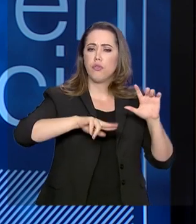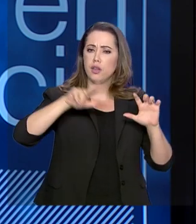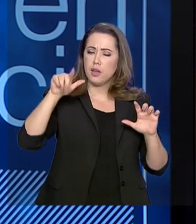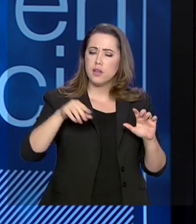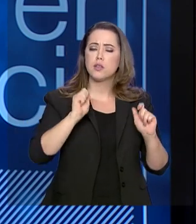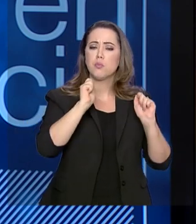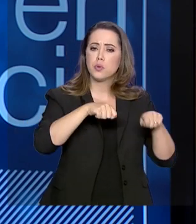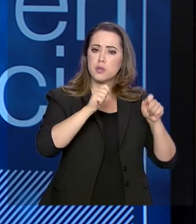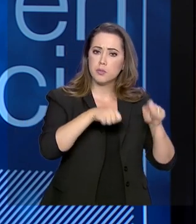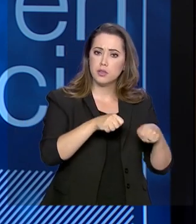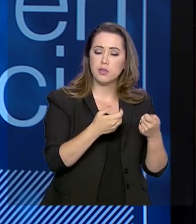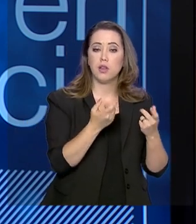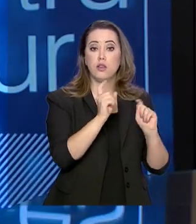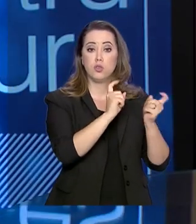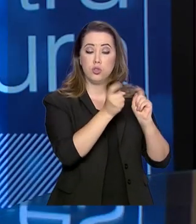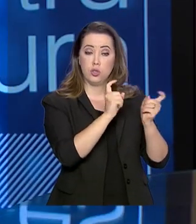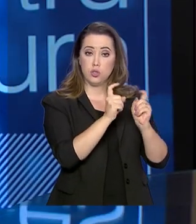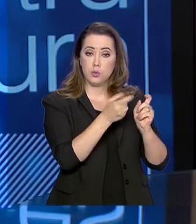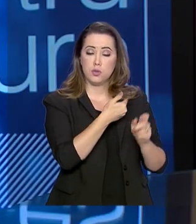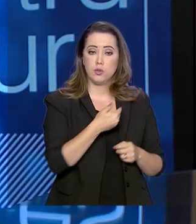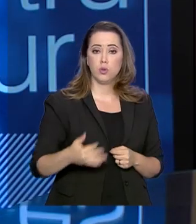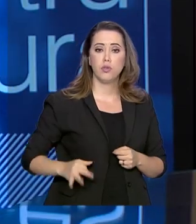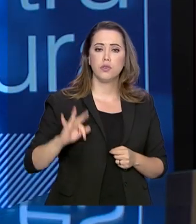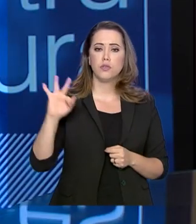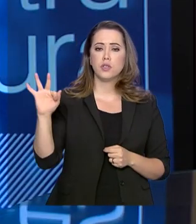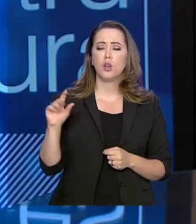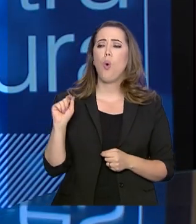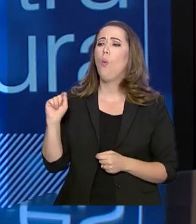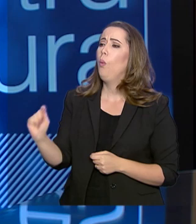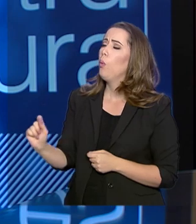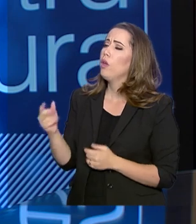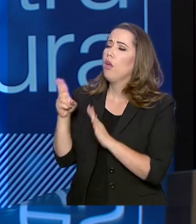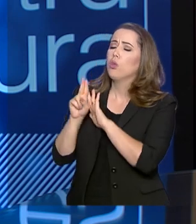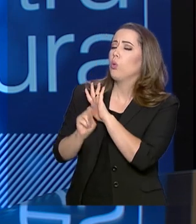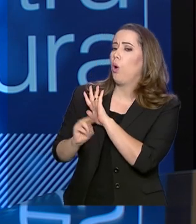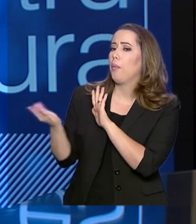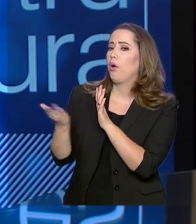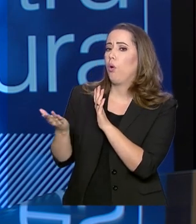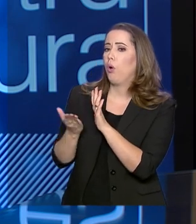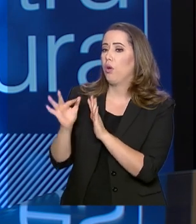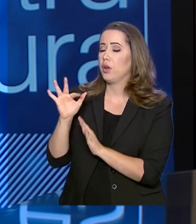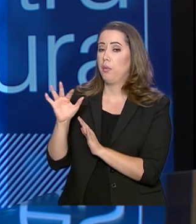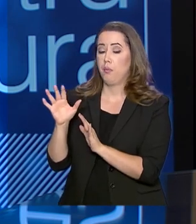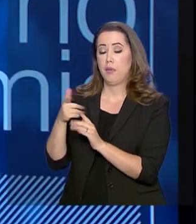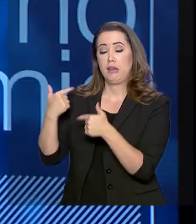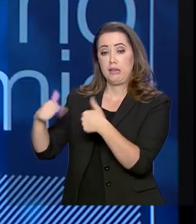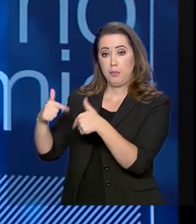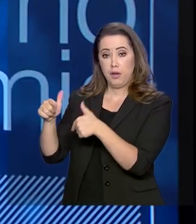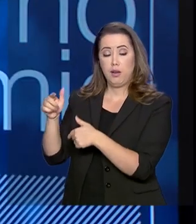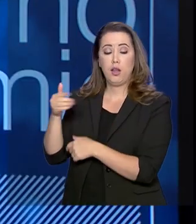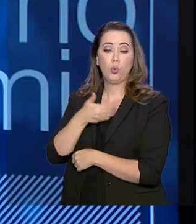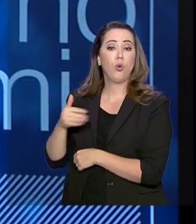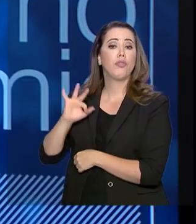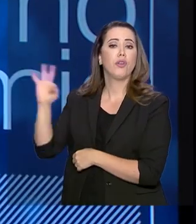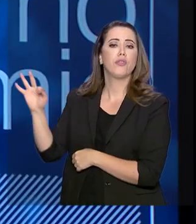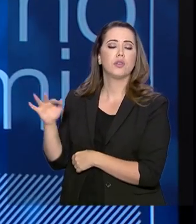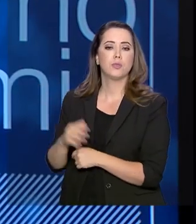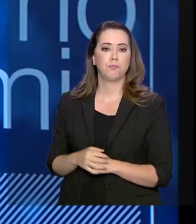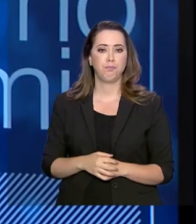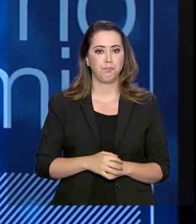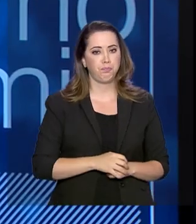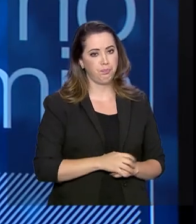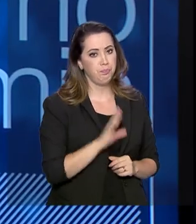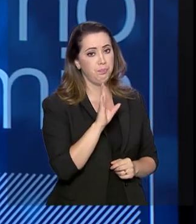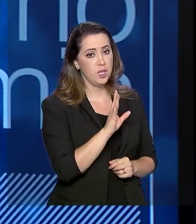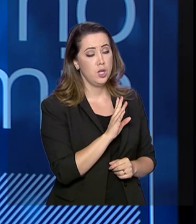estrutura organizacional. Quais são esses critérios para a ocupação desses cargos públicos, secretário? Os critérios são de dois